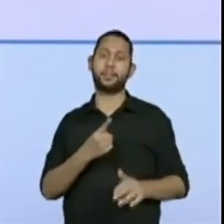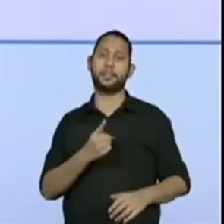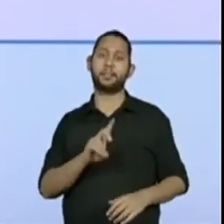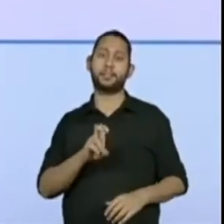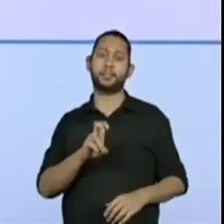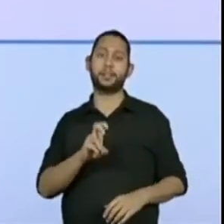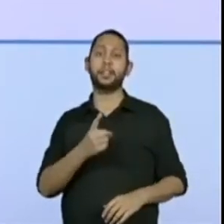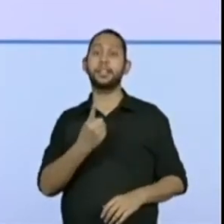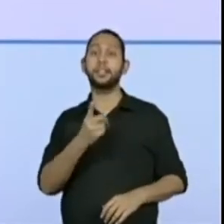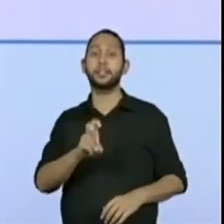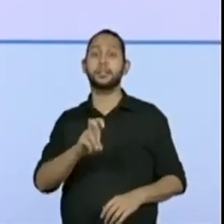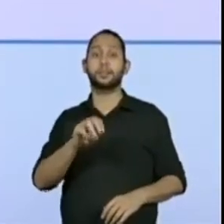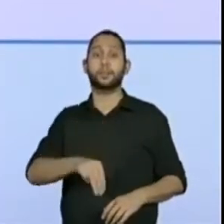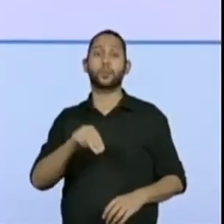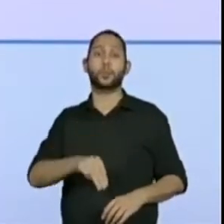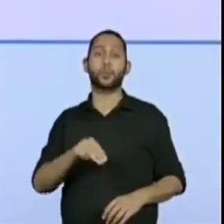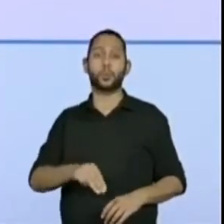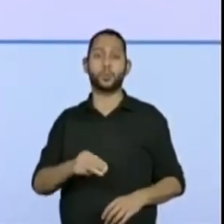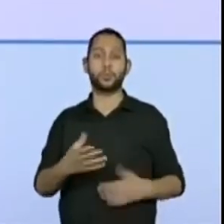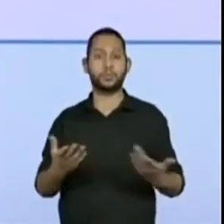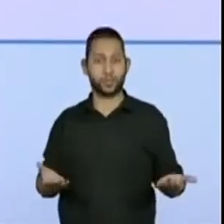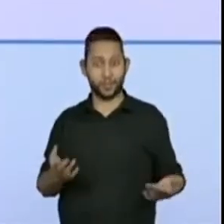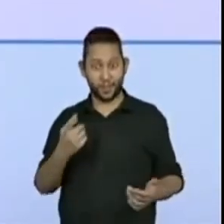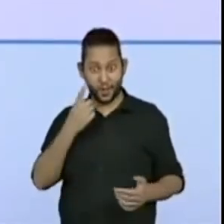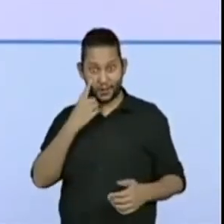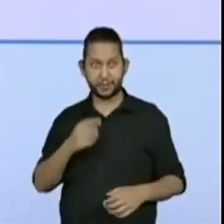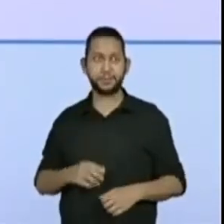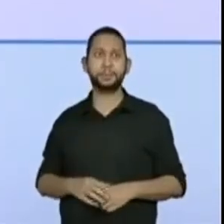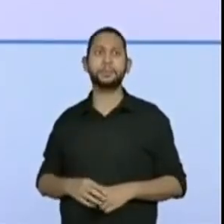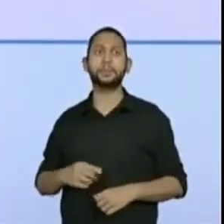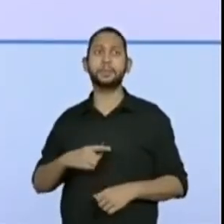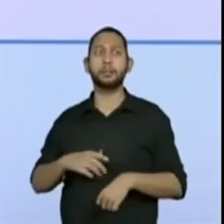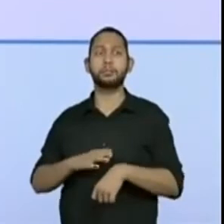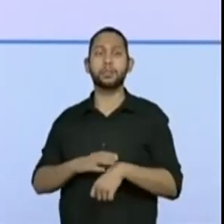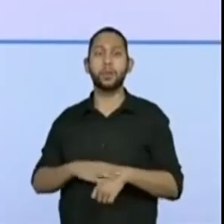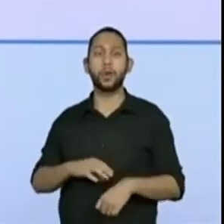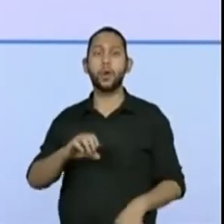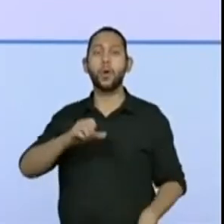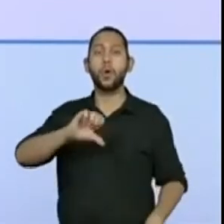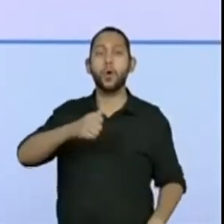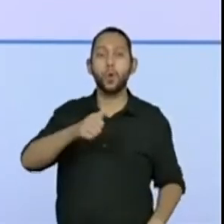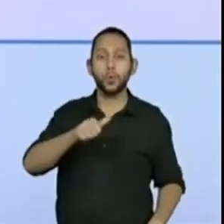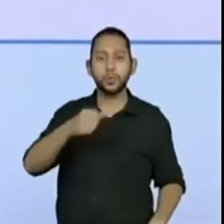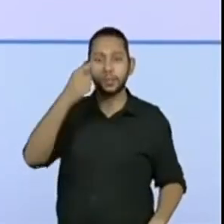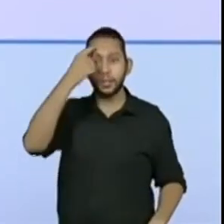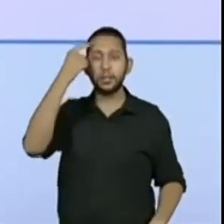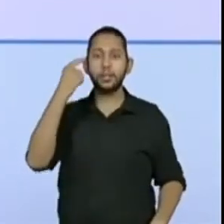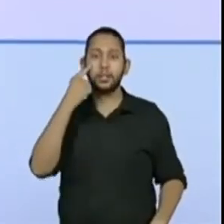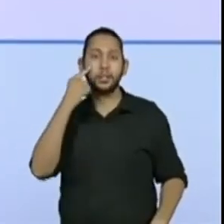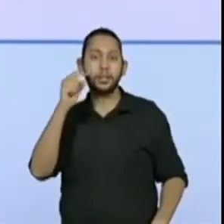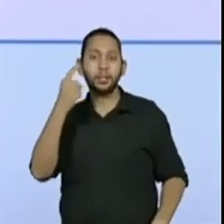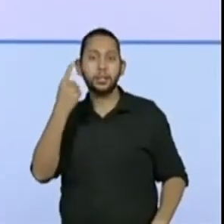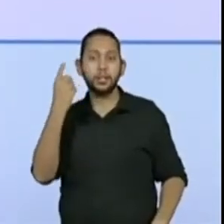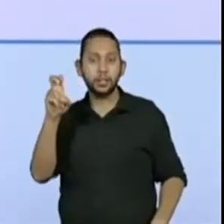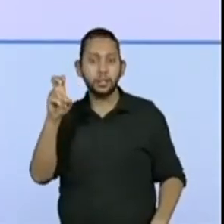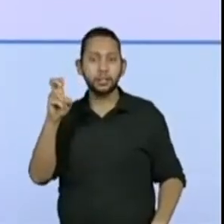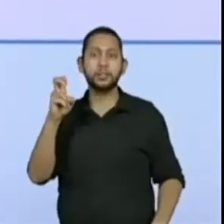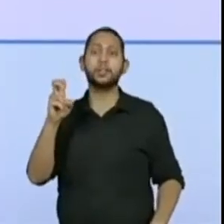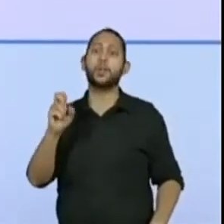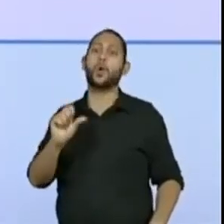Se é 15 minutos, depois de 11 e 45, qual é o horário que vem? E aí?